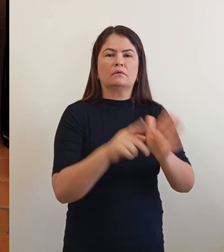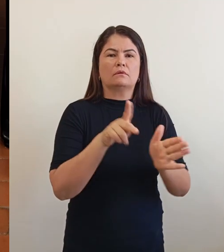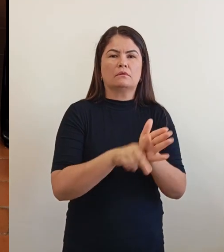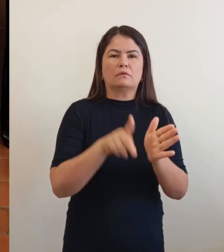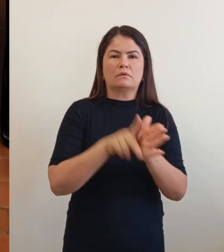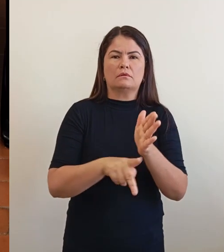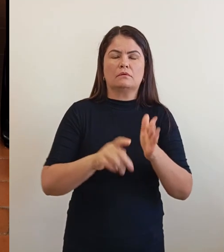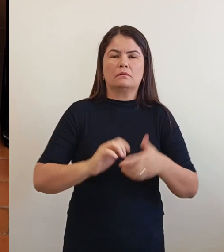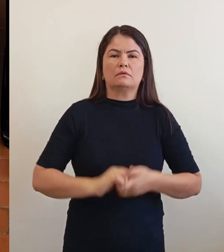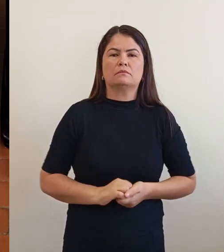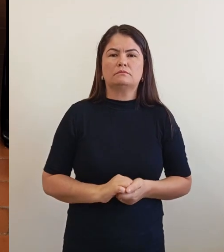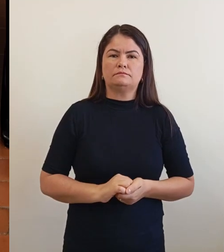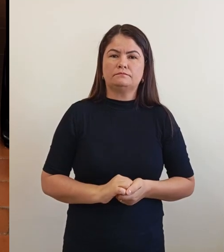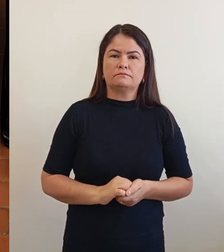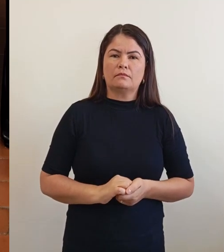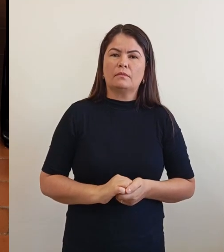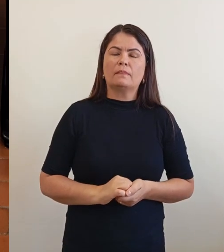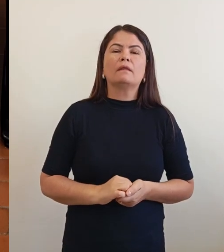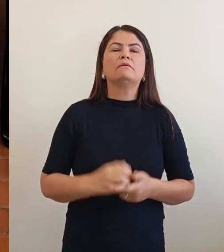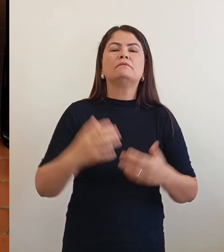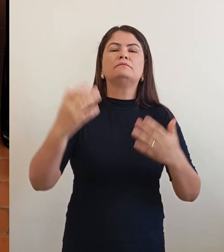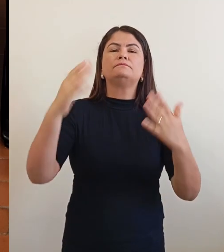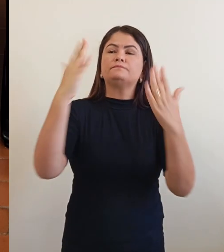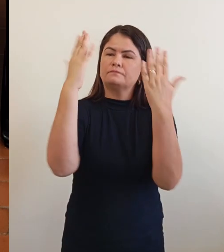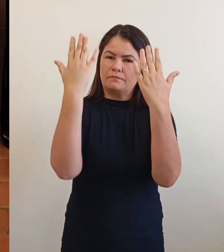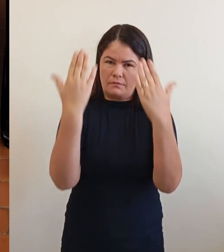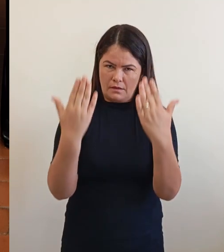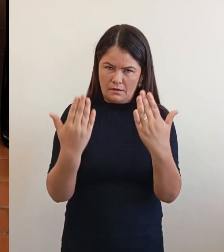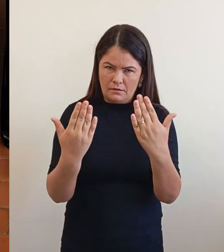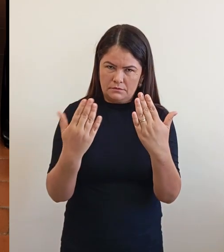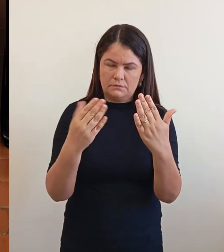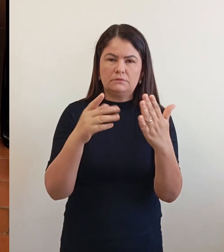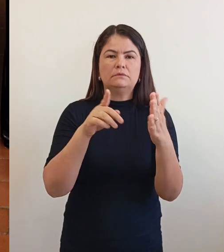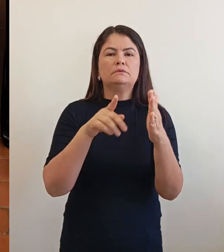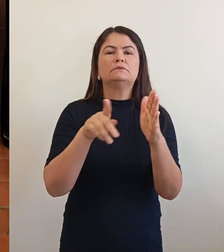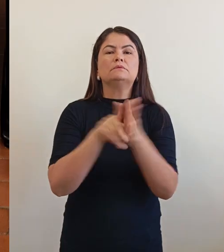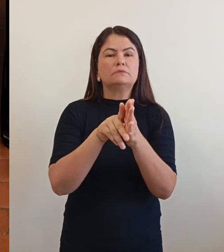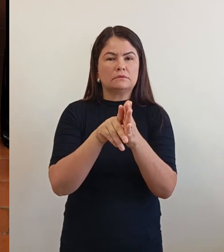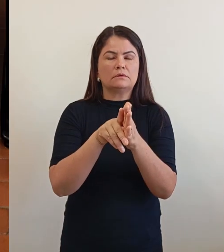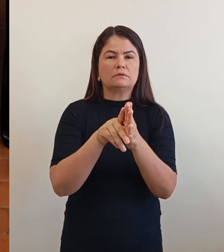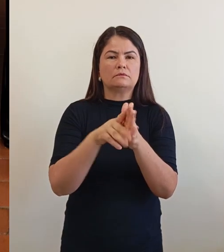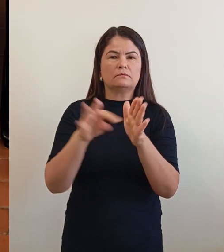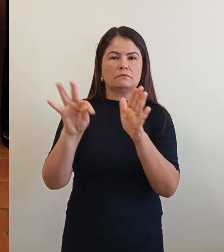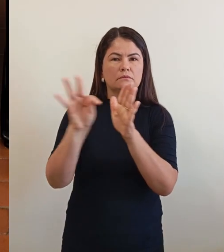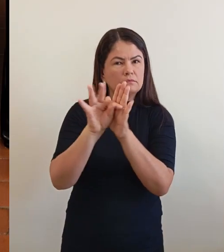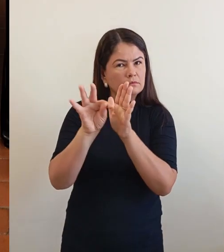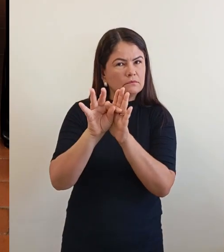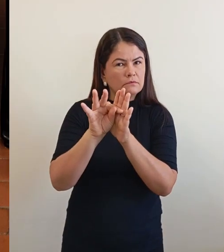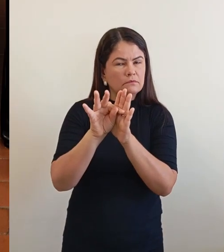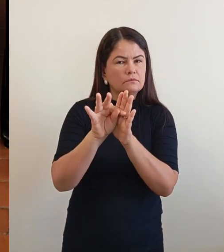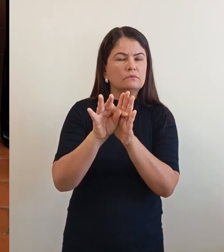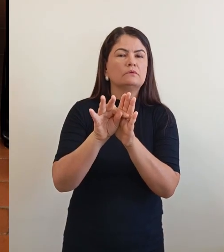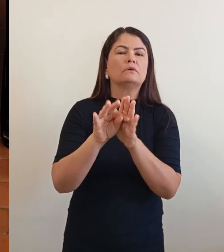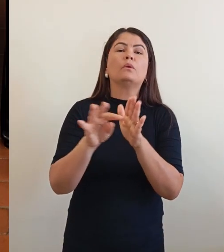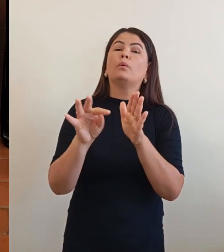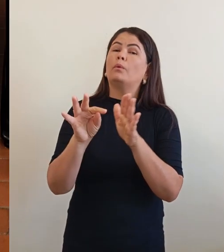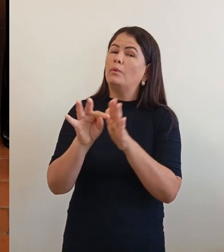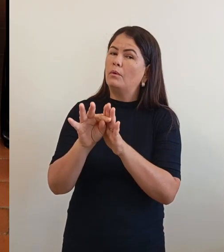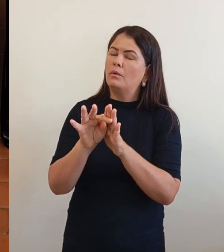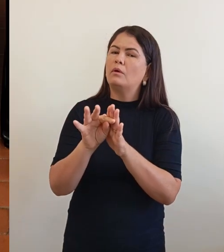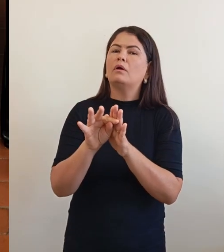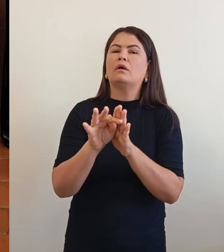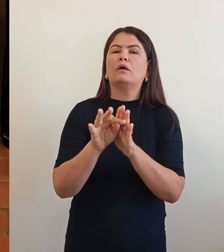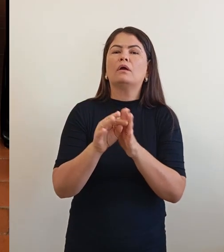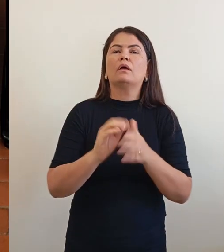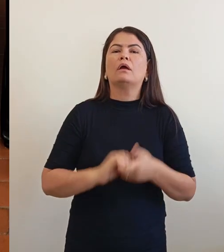vai ser analisado esse projeto pelos técnicos, e o técnico vai